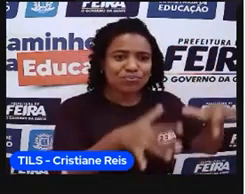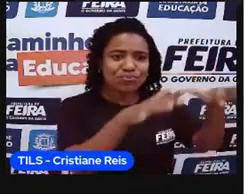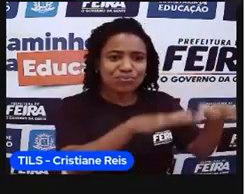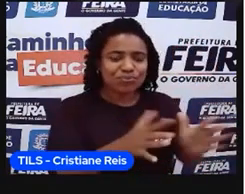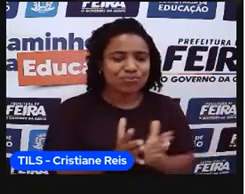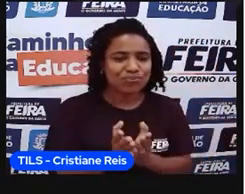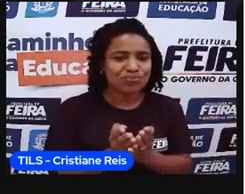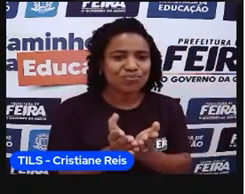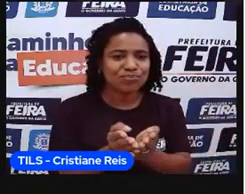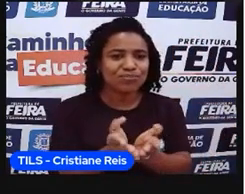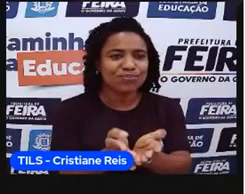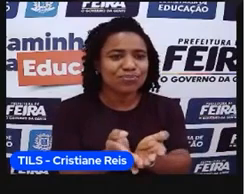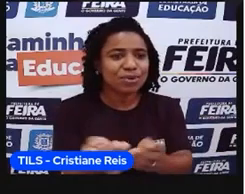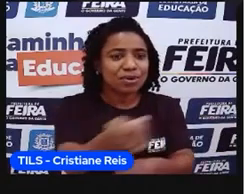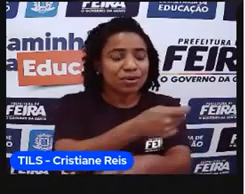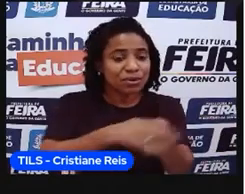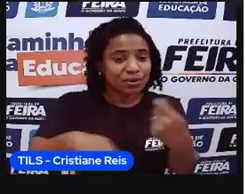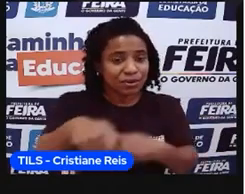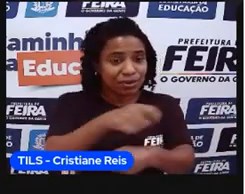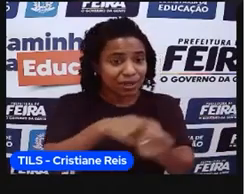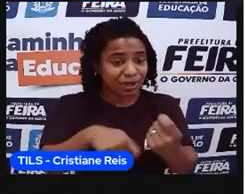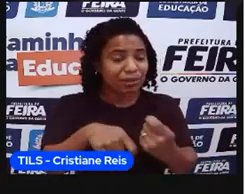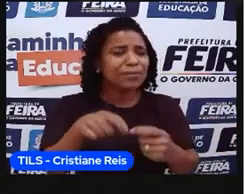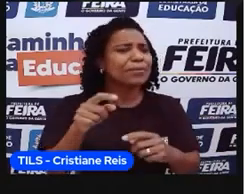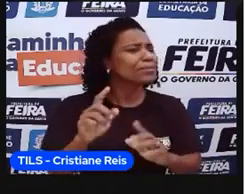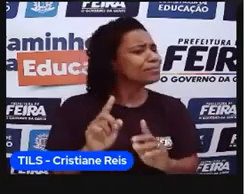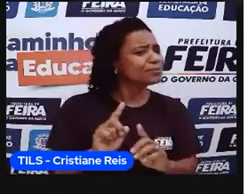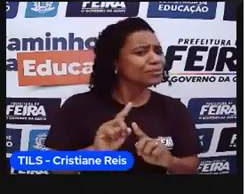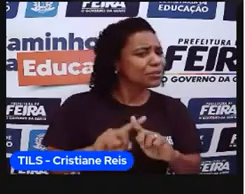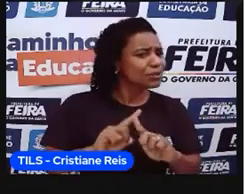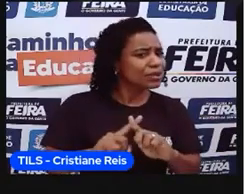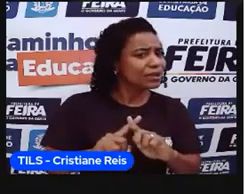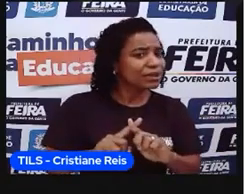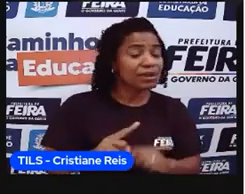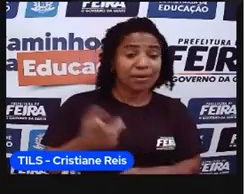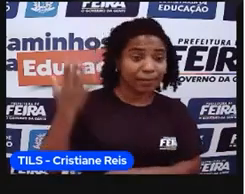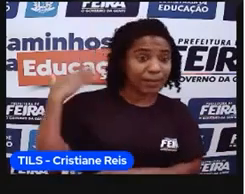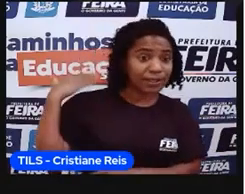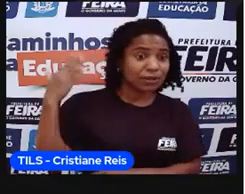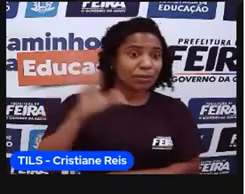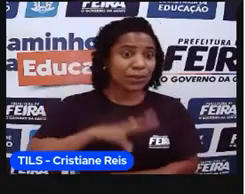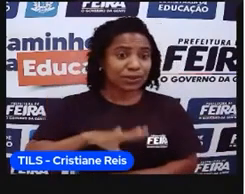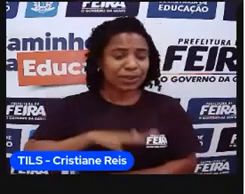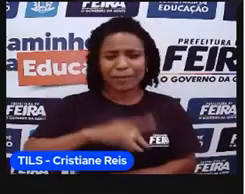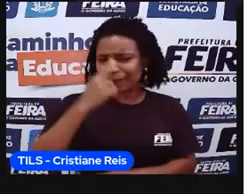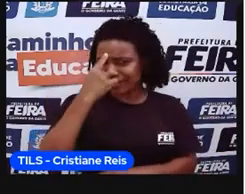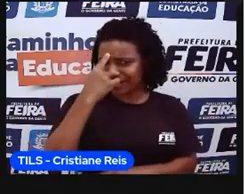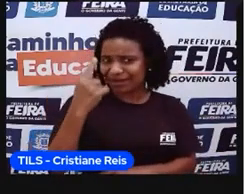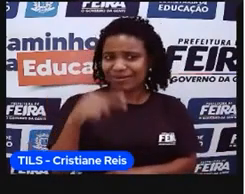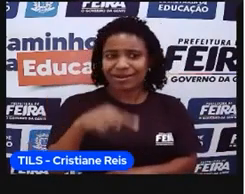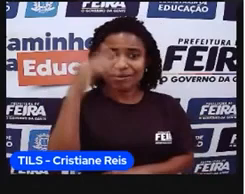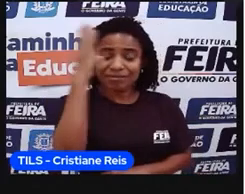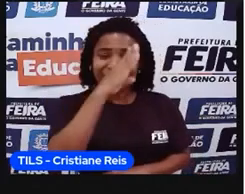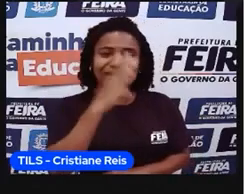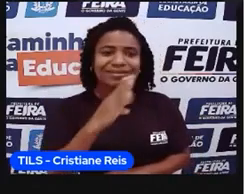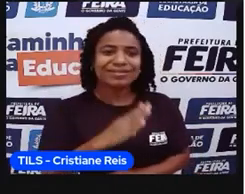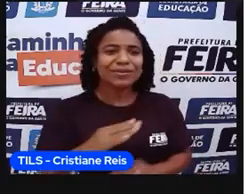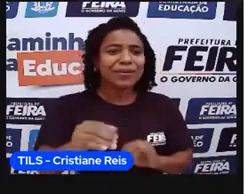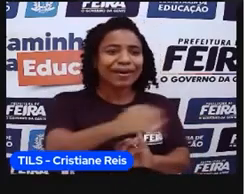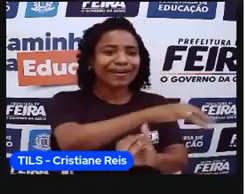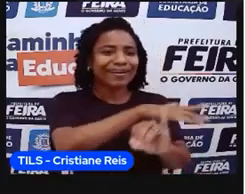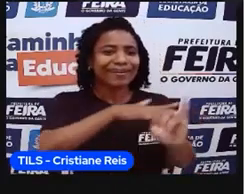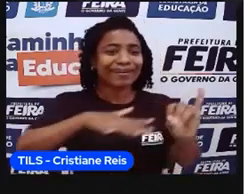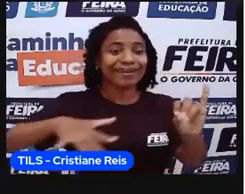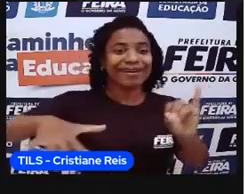houve um momento que Portugal achava que aqui era uma ilha, né? E aí, essa ilha, o que que eles achavam? Depois,